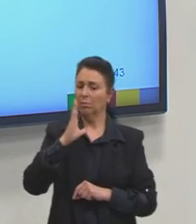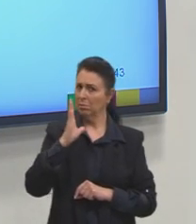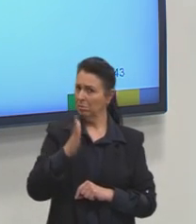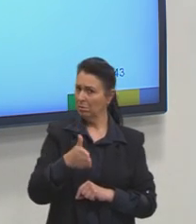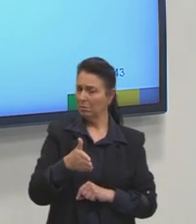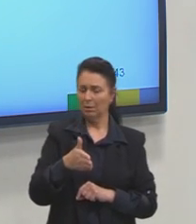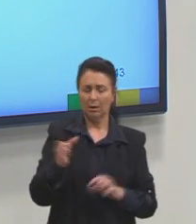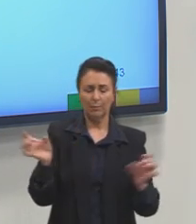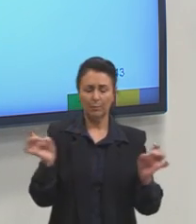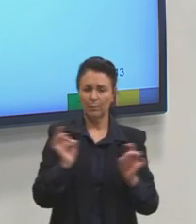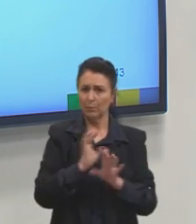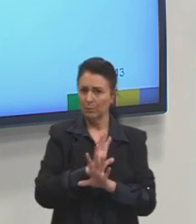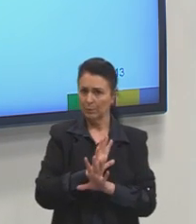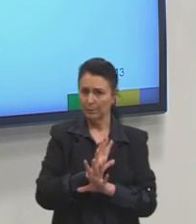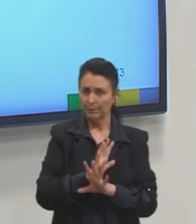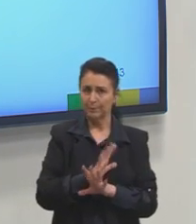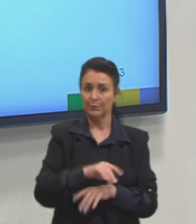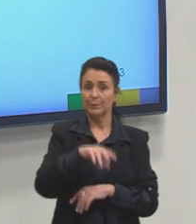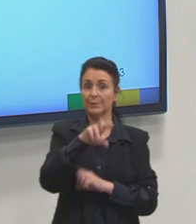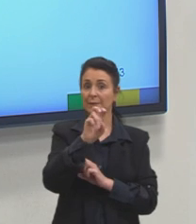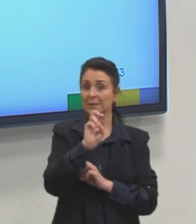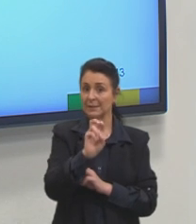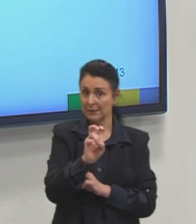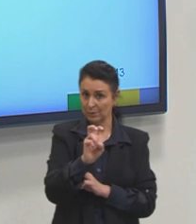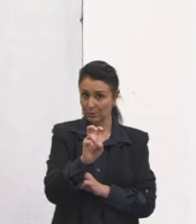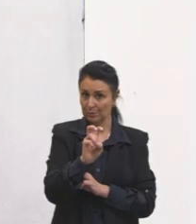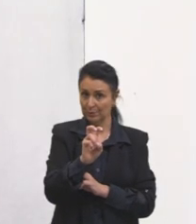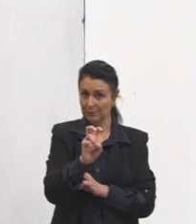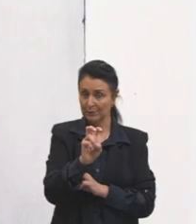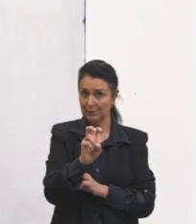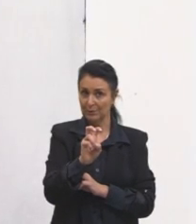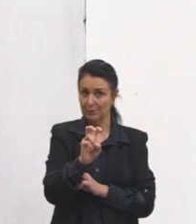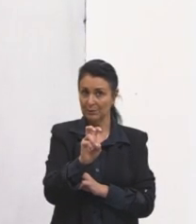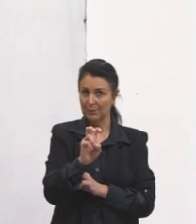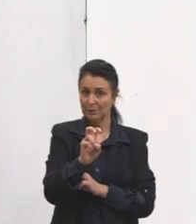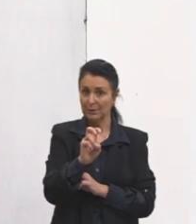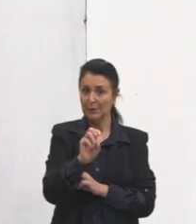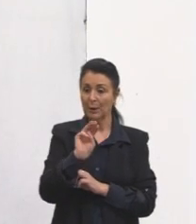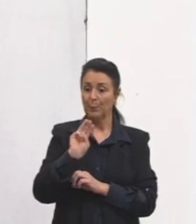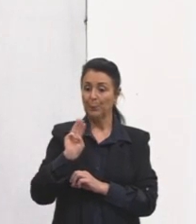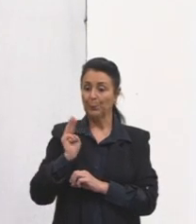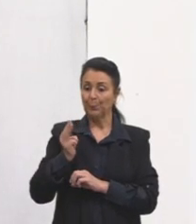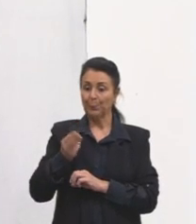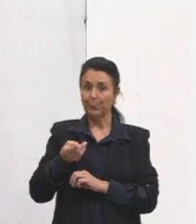Então, vamos anotar aqui. 5 bilhões